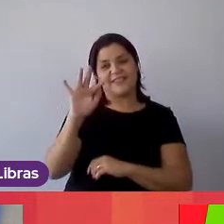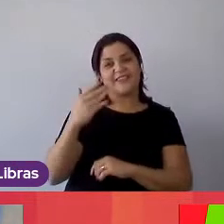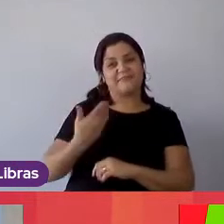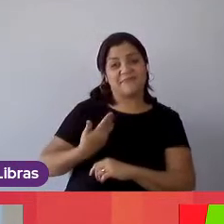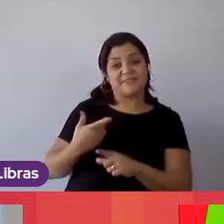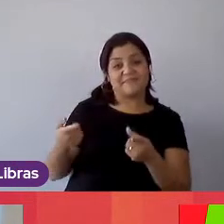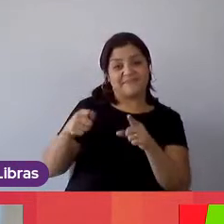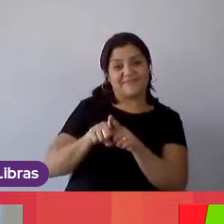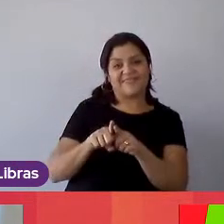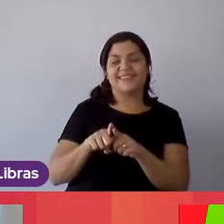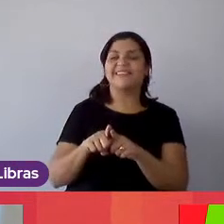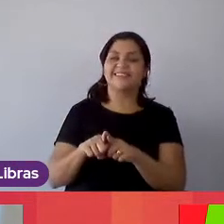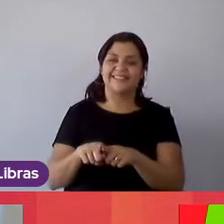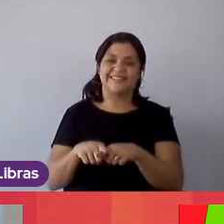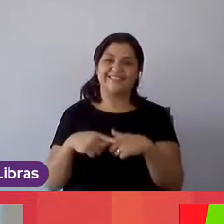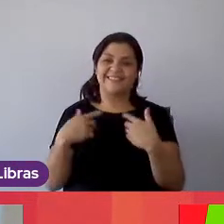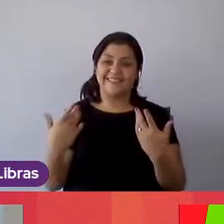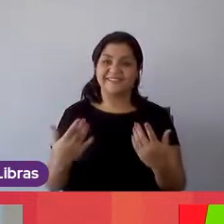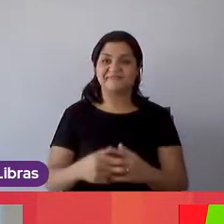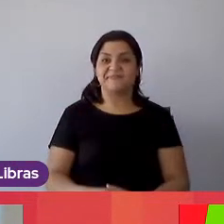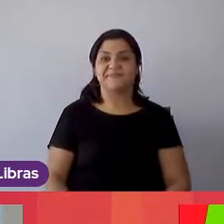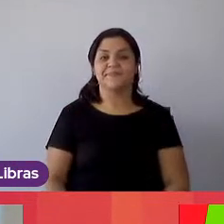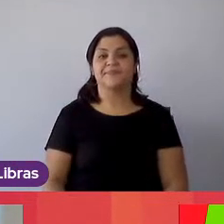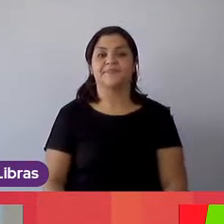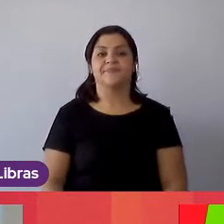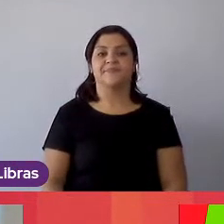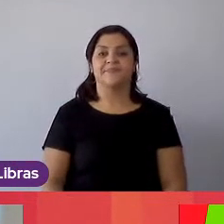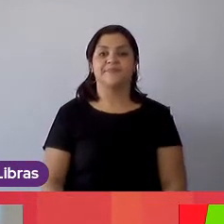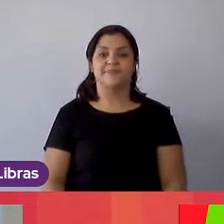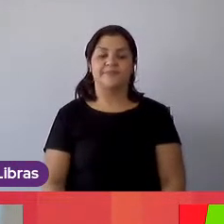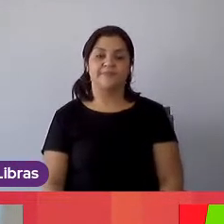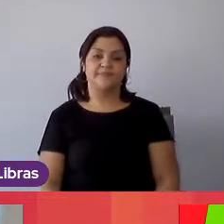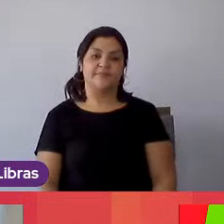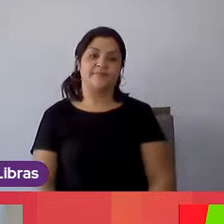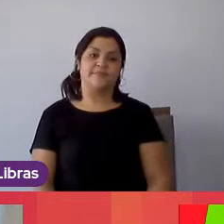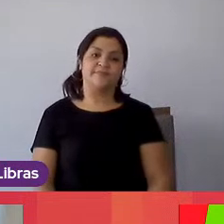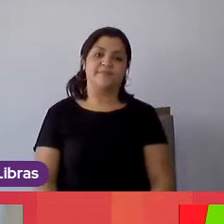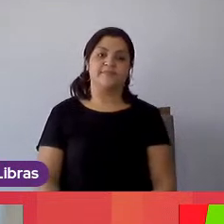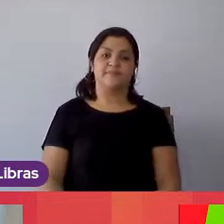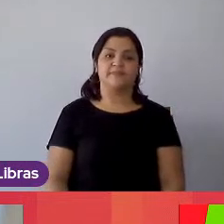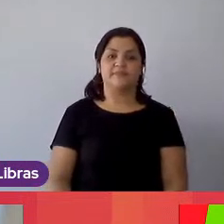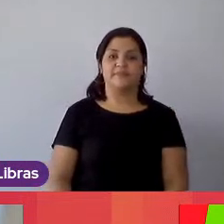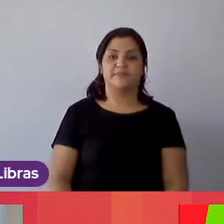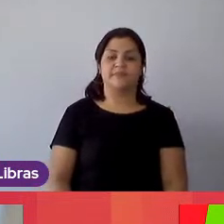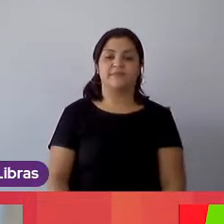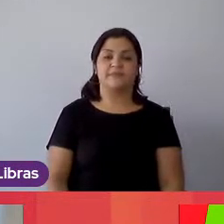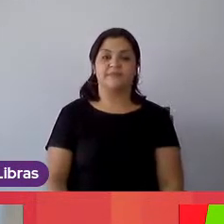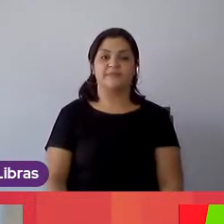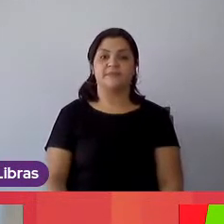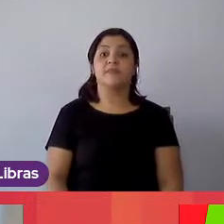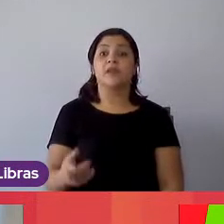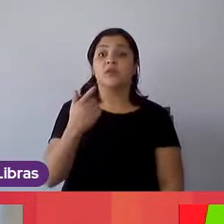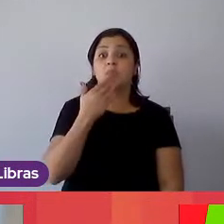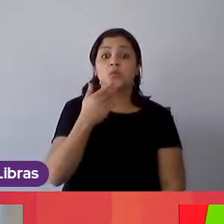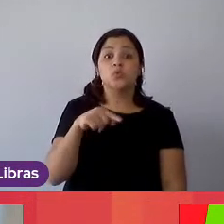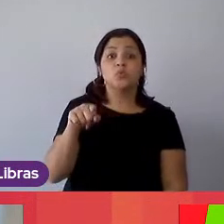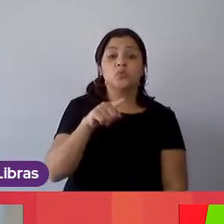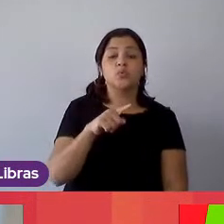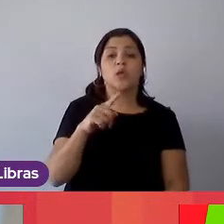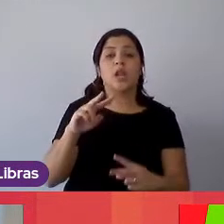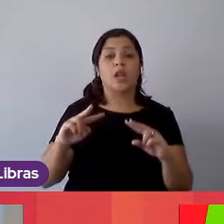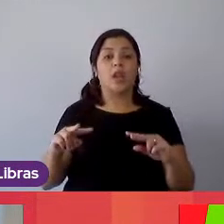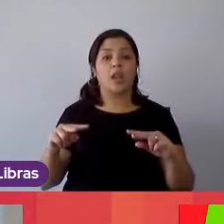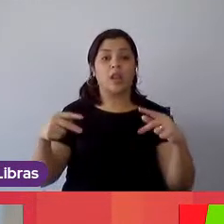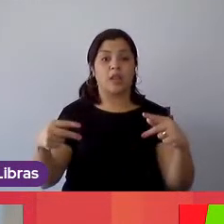parceiros de cargos isso e outra coisa eu vou pedir para o pessoal colocar o link